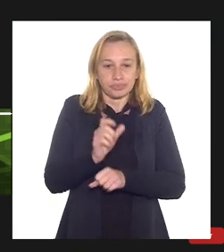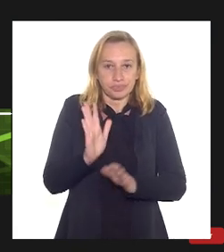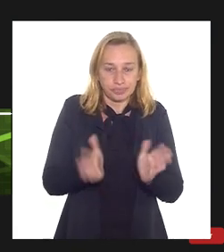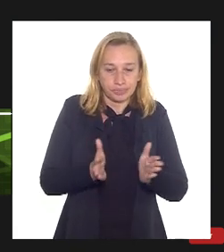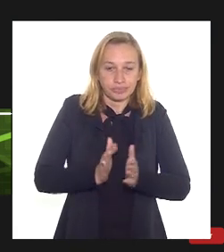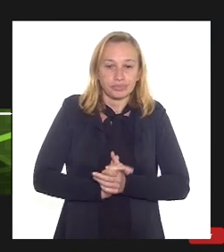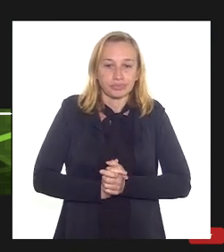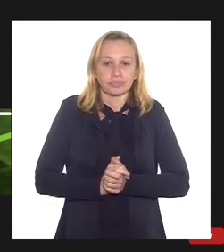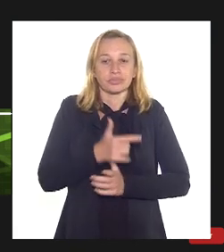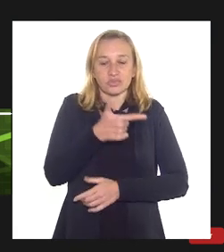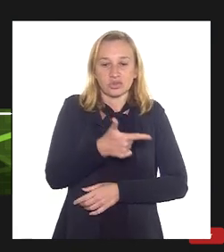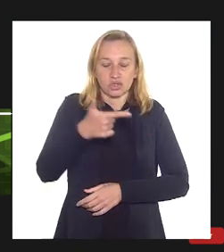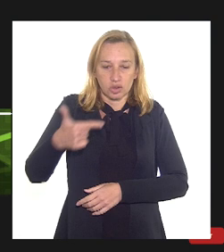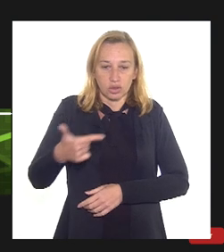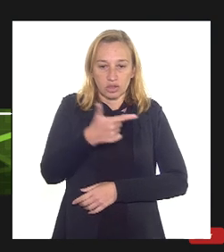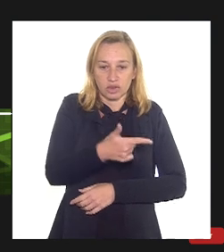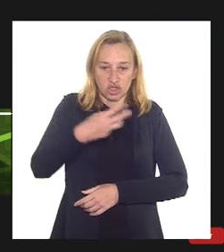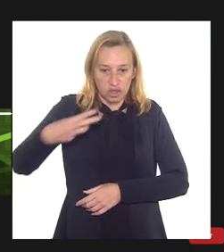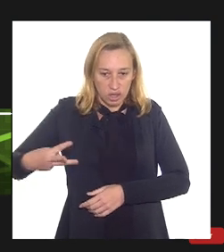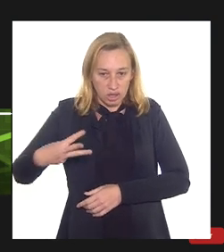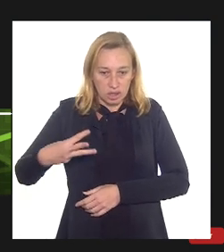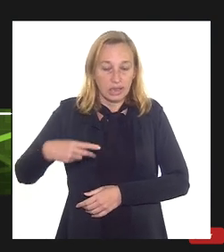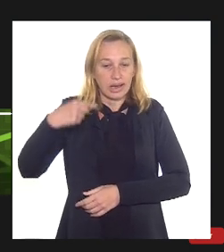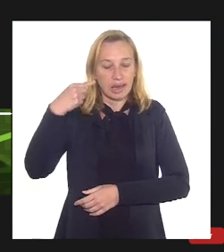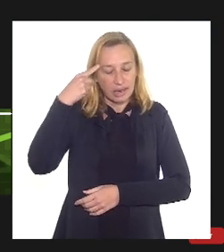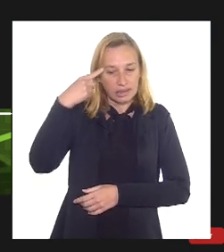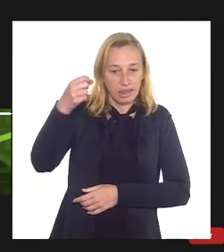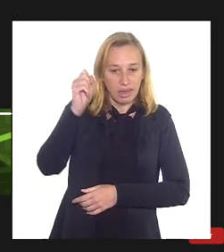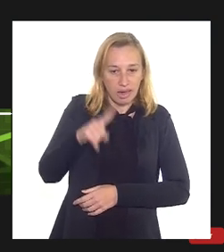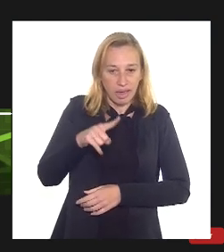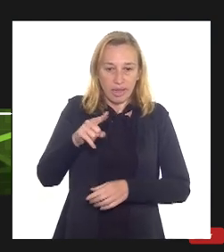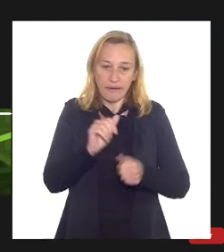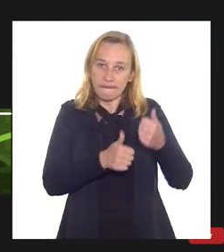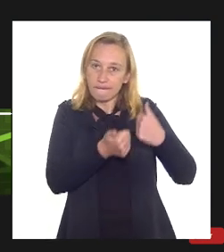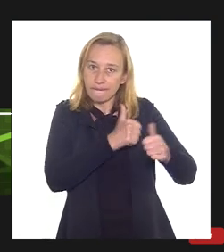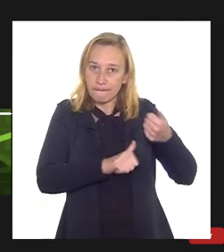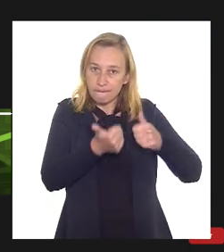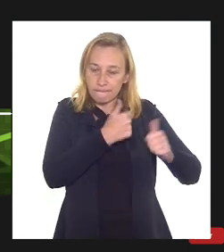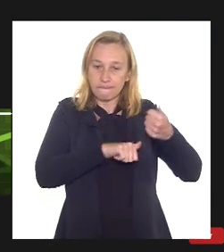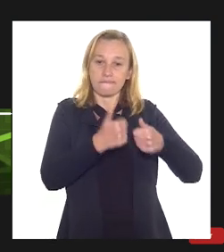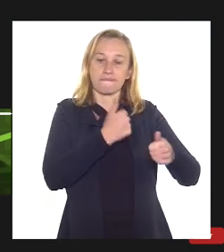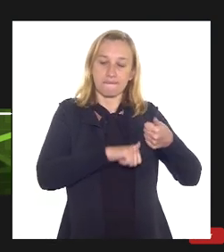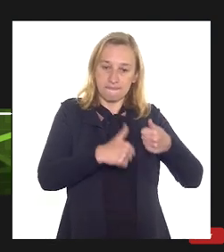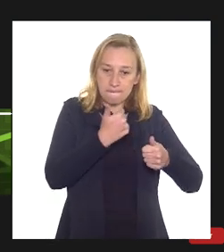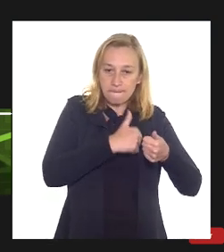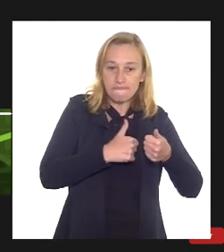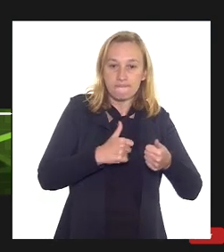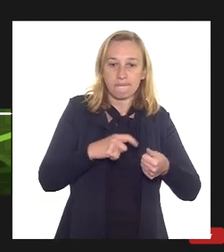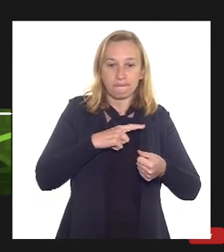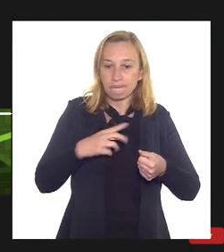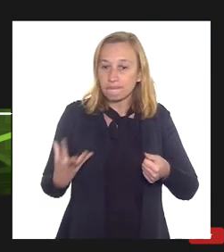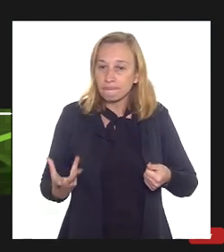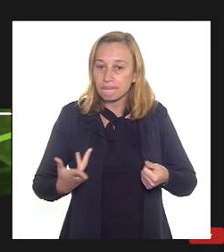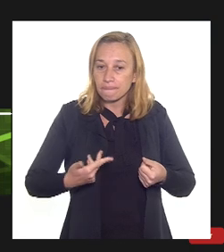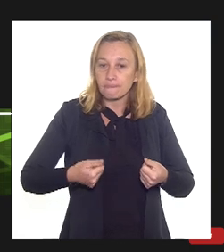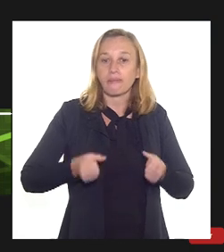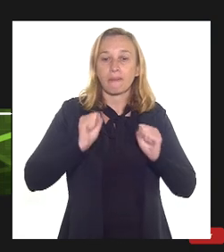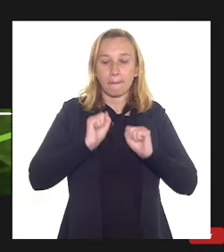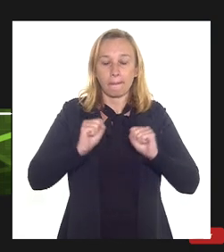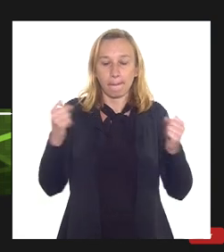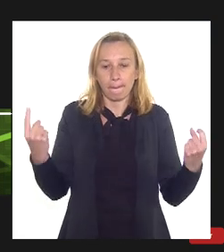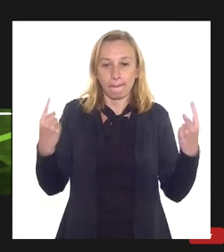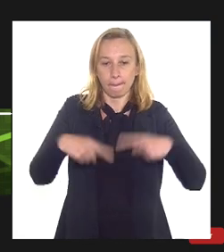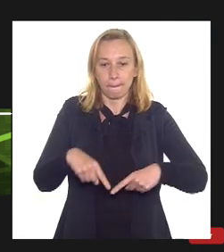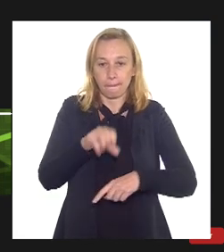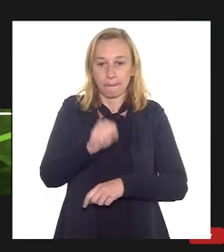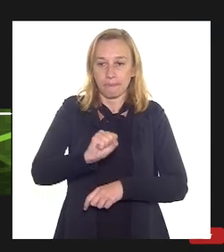e também para 2022 e 2023. Então a ideia é poder avaliar e, havendo viabilidade, podermos concorrer e